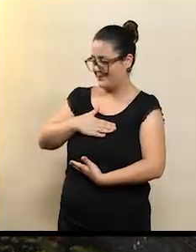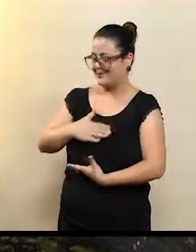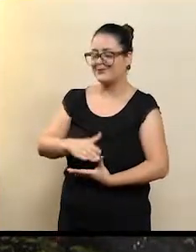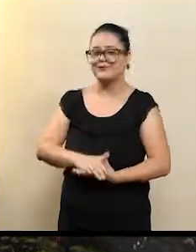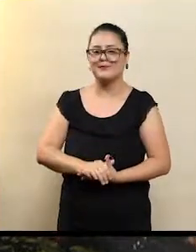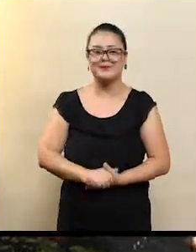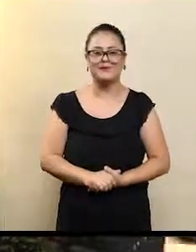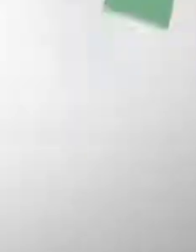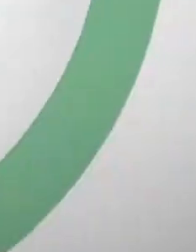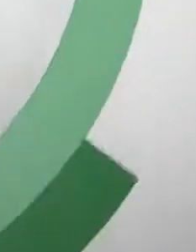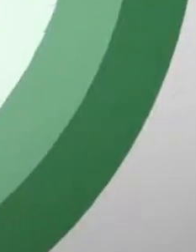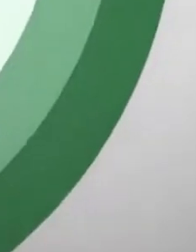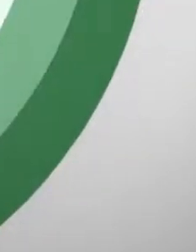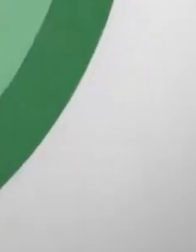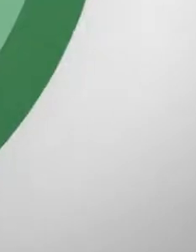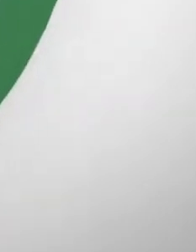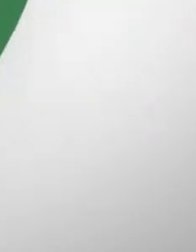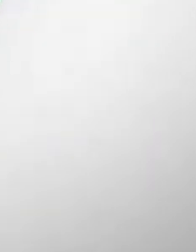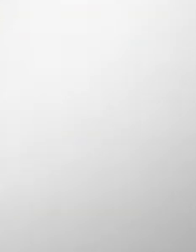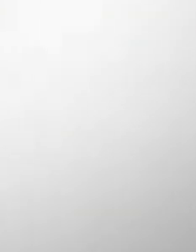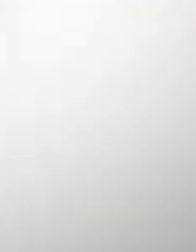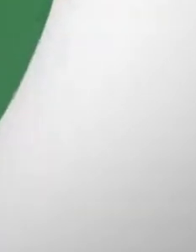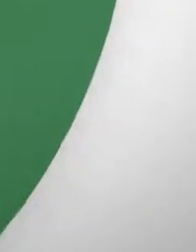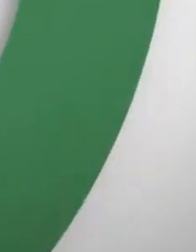Tchau, tchau.